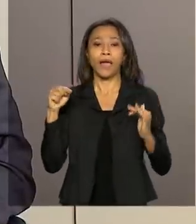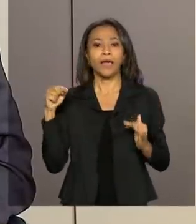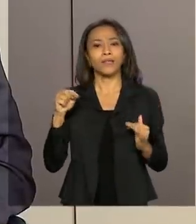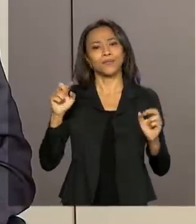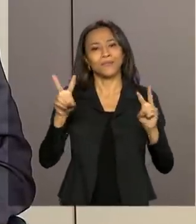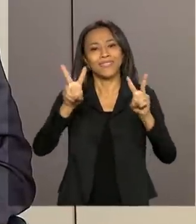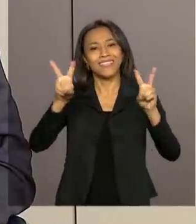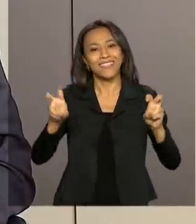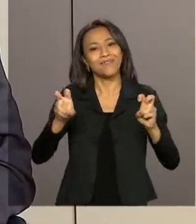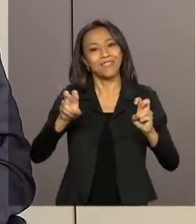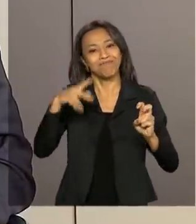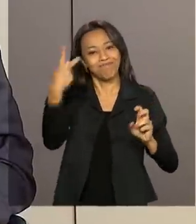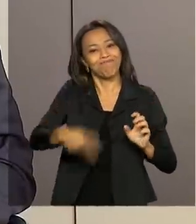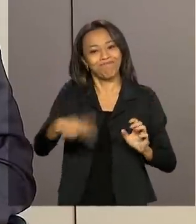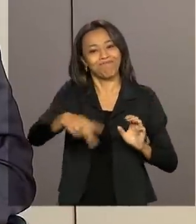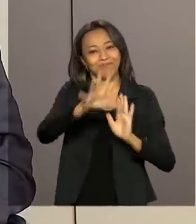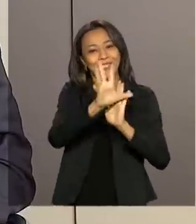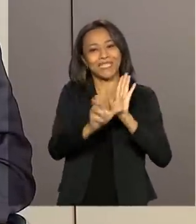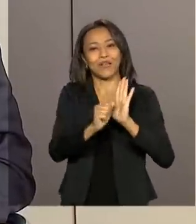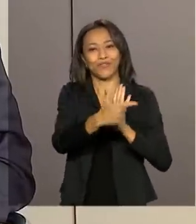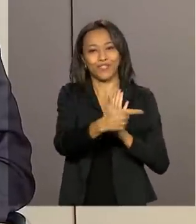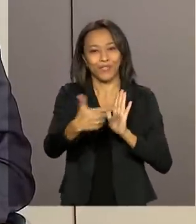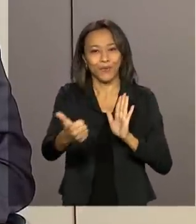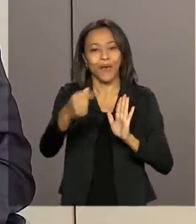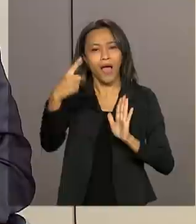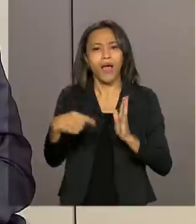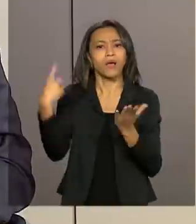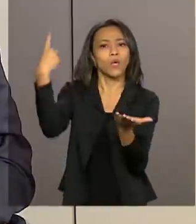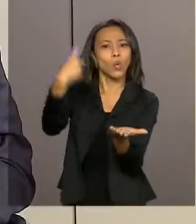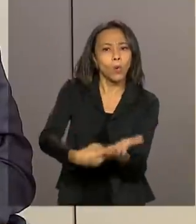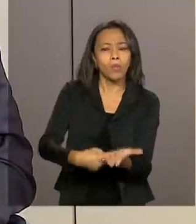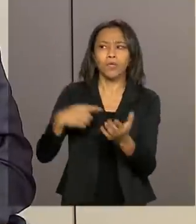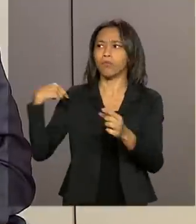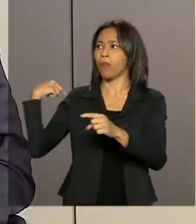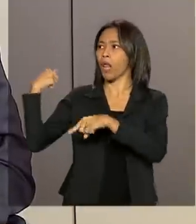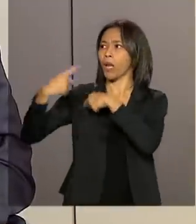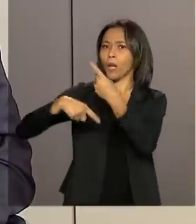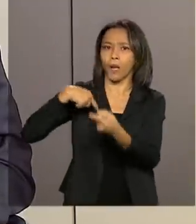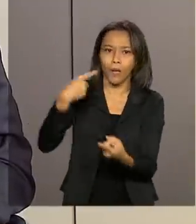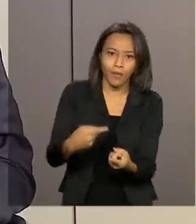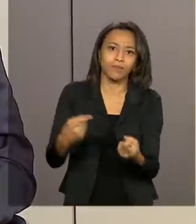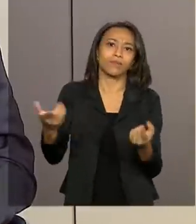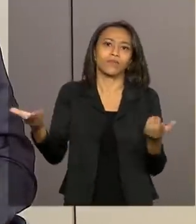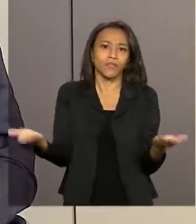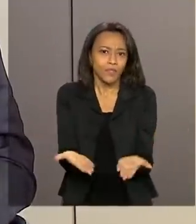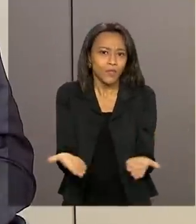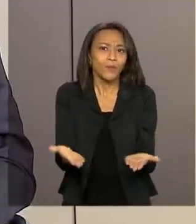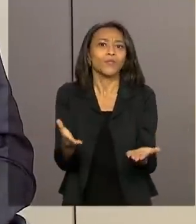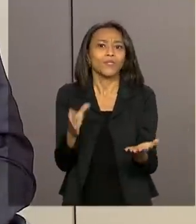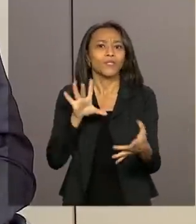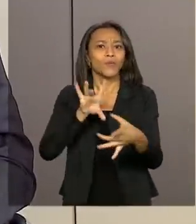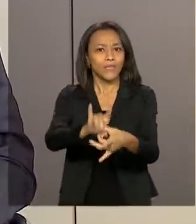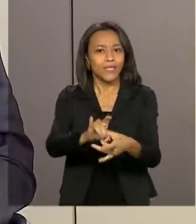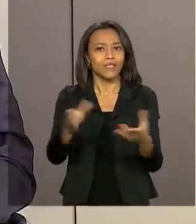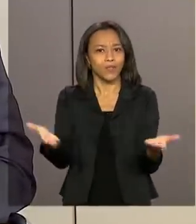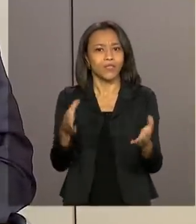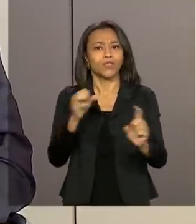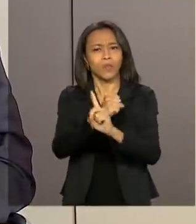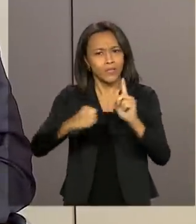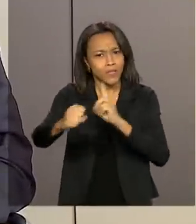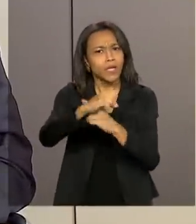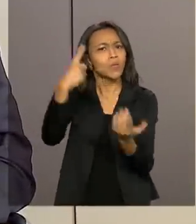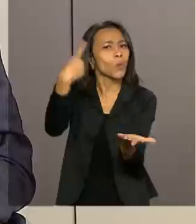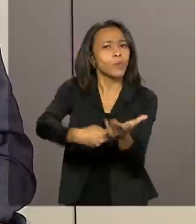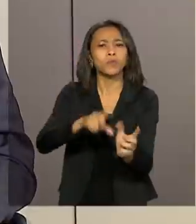do século XXI. Ele faz parte do pacto de gerações desse momento. E por que eu digo que faz parte do pacto de gerações